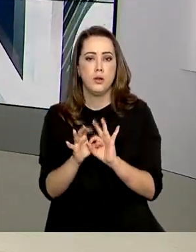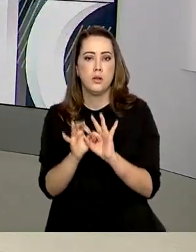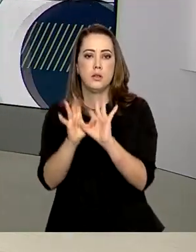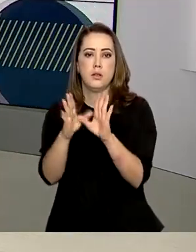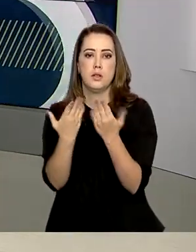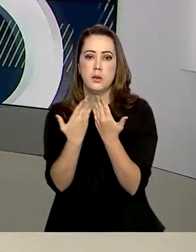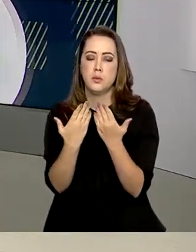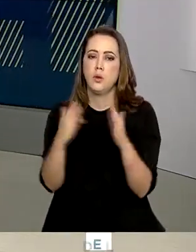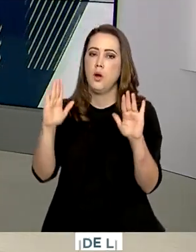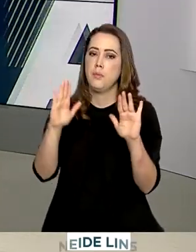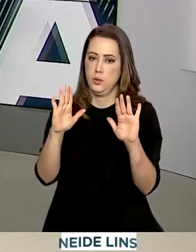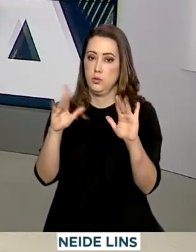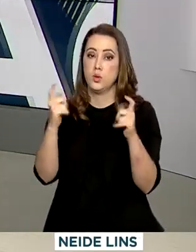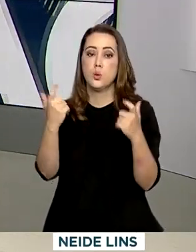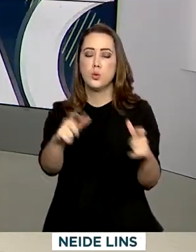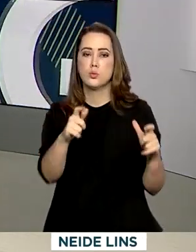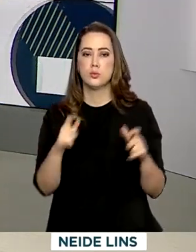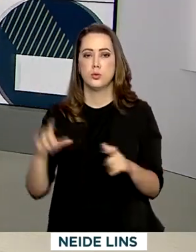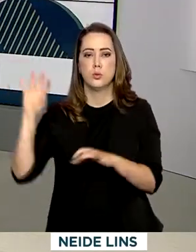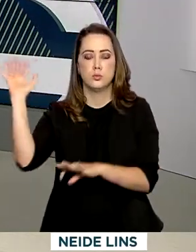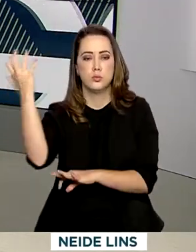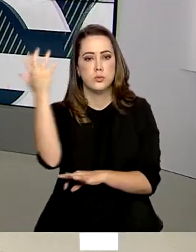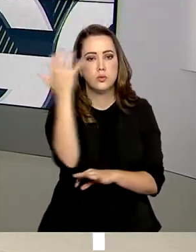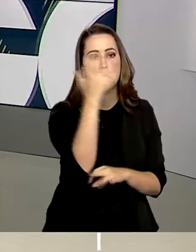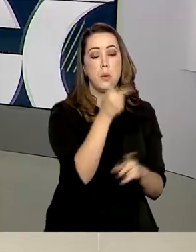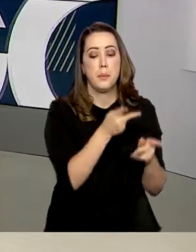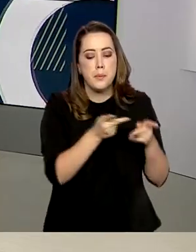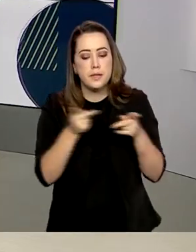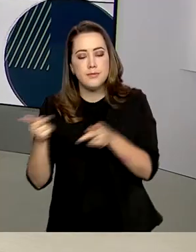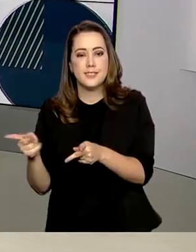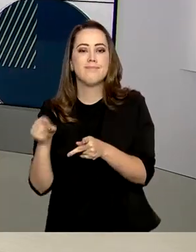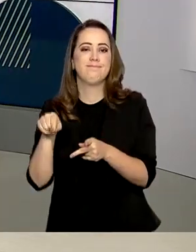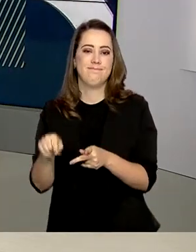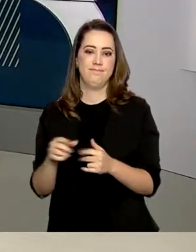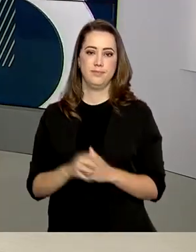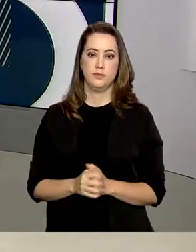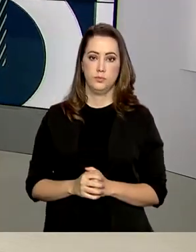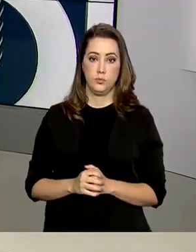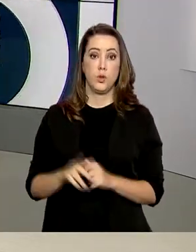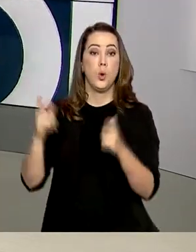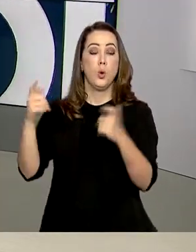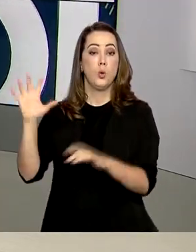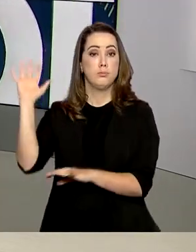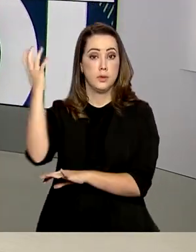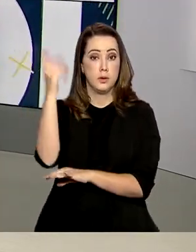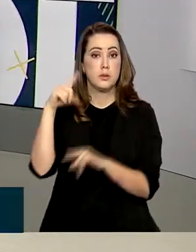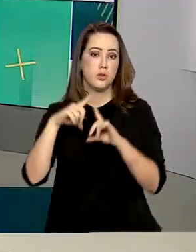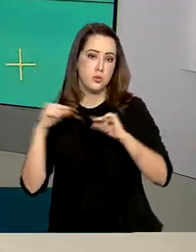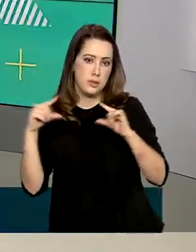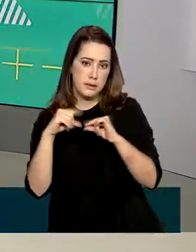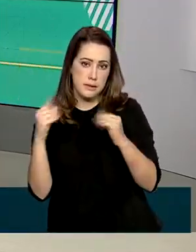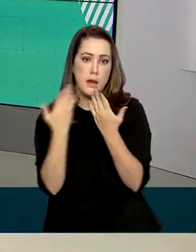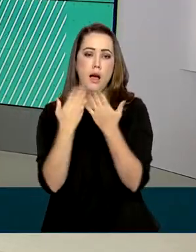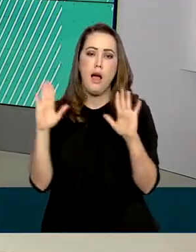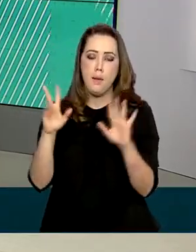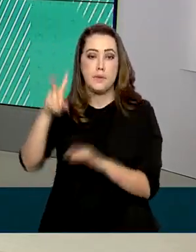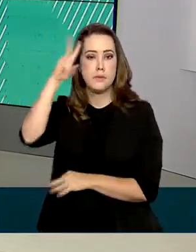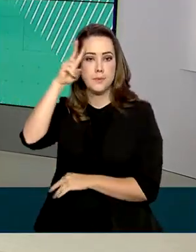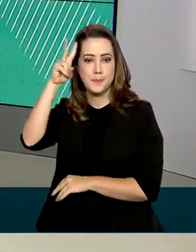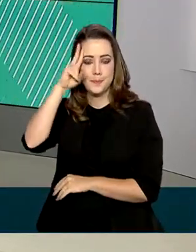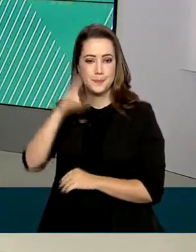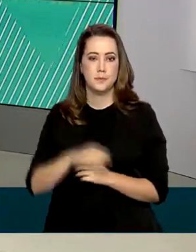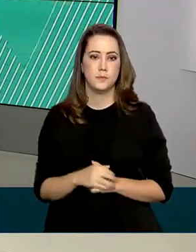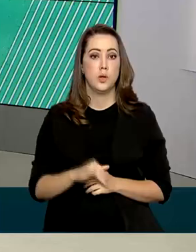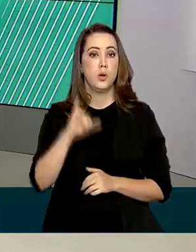Biodiversidade autorizou a reabertura gradual de parques nacionais para visitação. O Parque Nacional de Brasília reabre na próxima